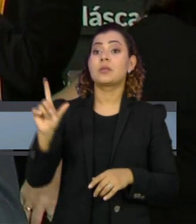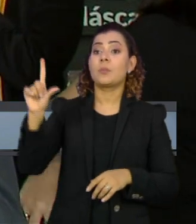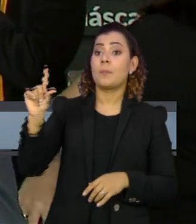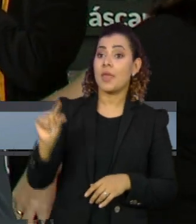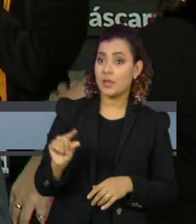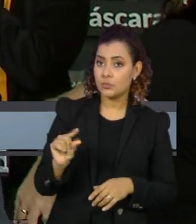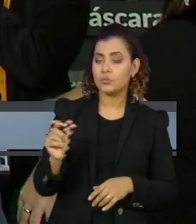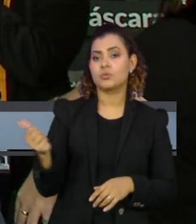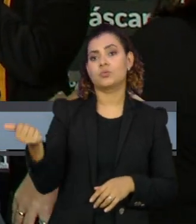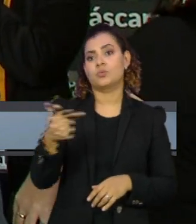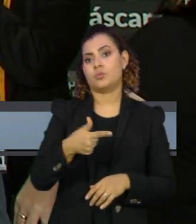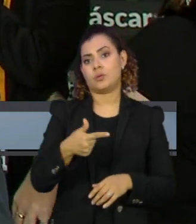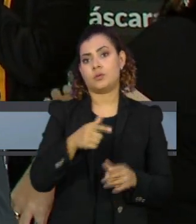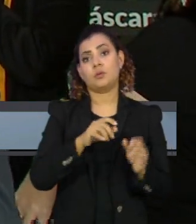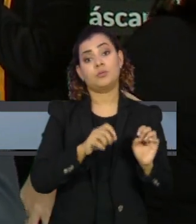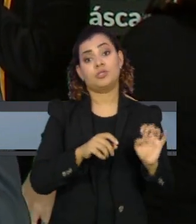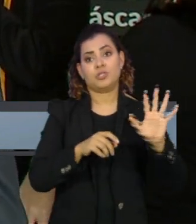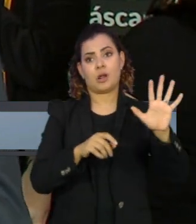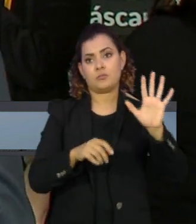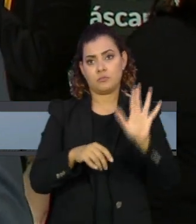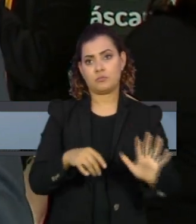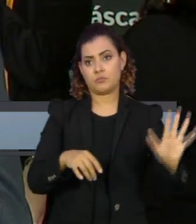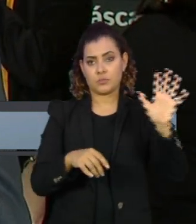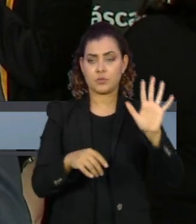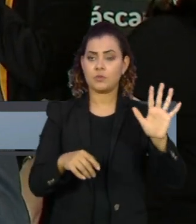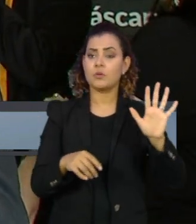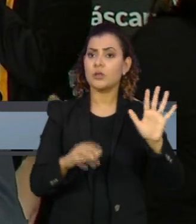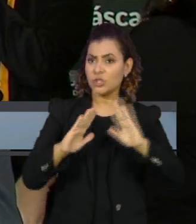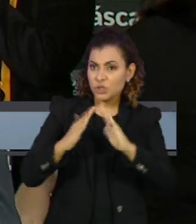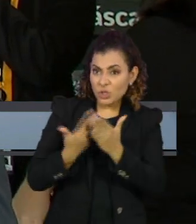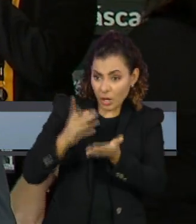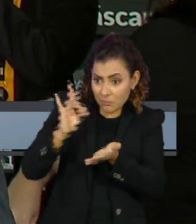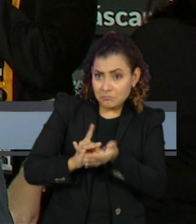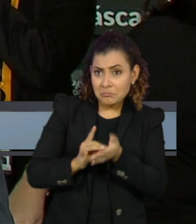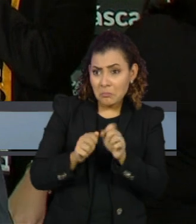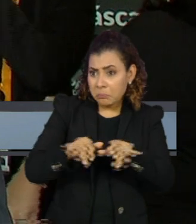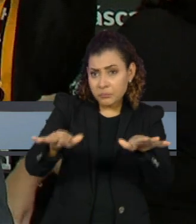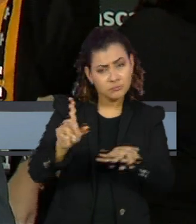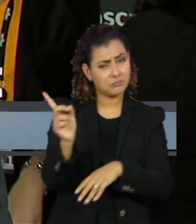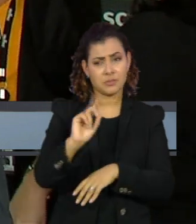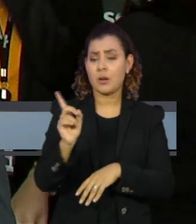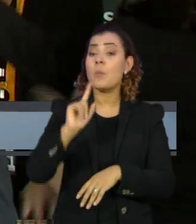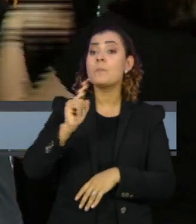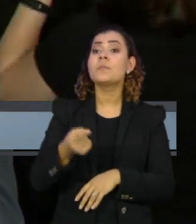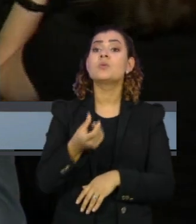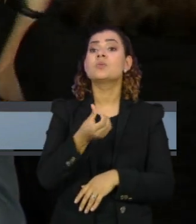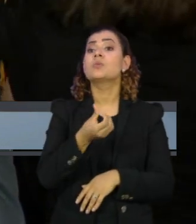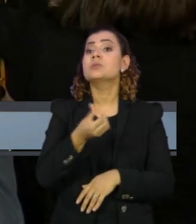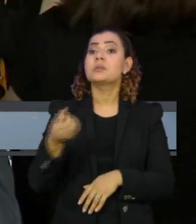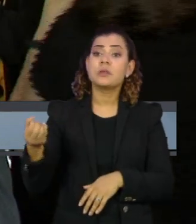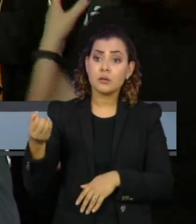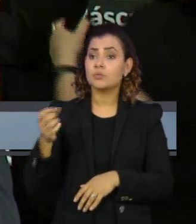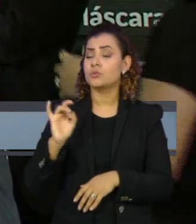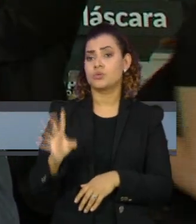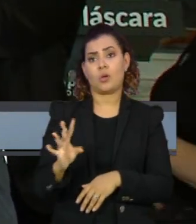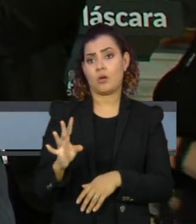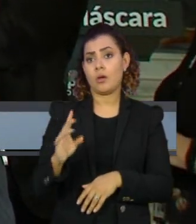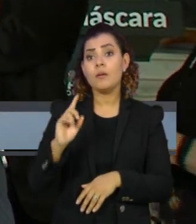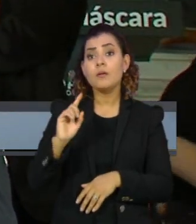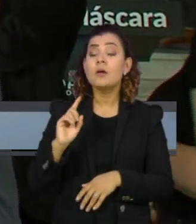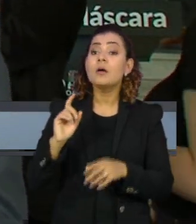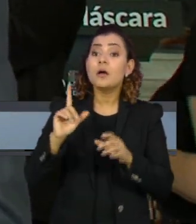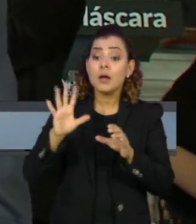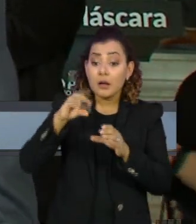incidência na média no estado, ou seja, a escola não é o local. Nós tivemos 1.600 casos no estado inteiro, na